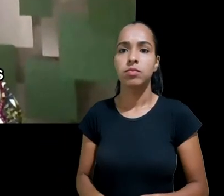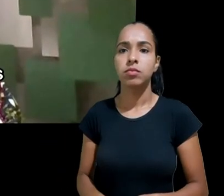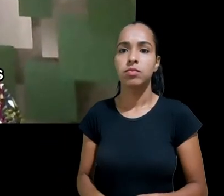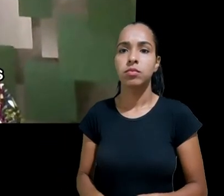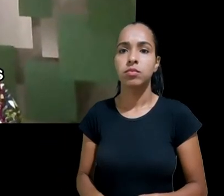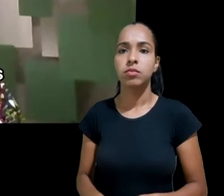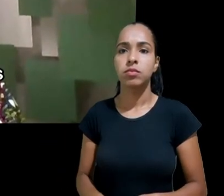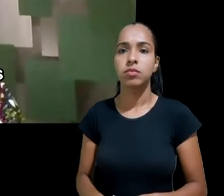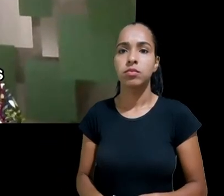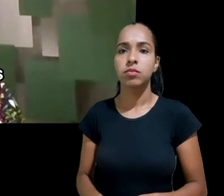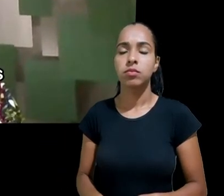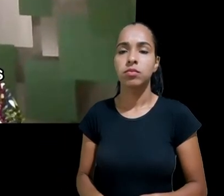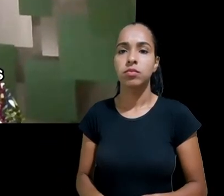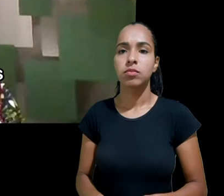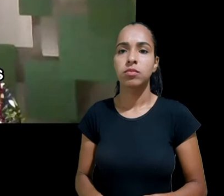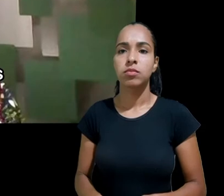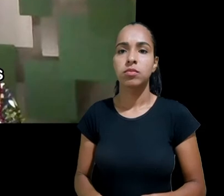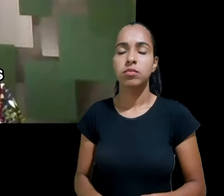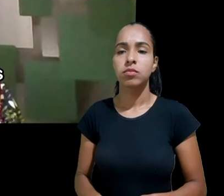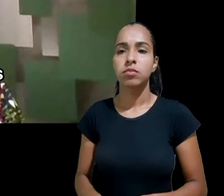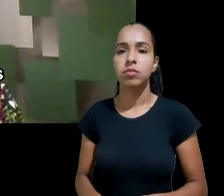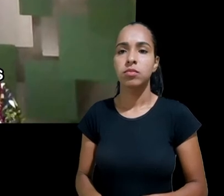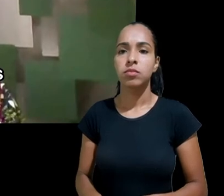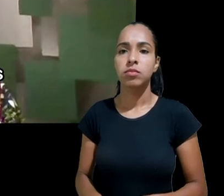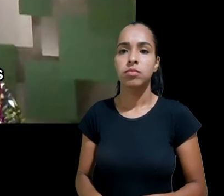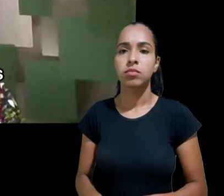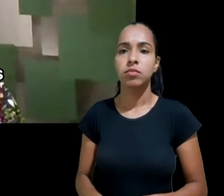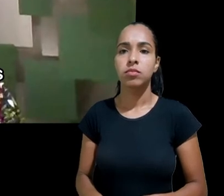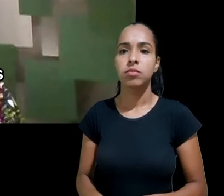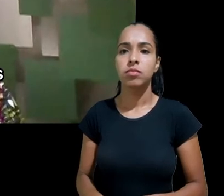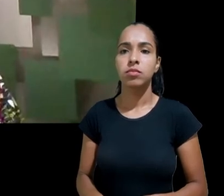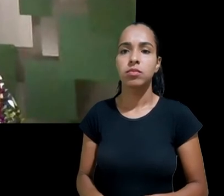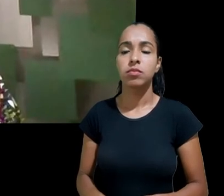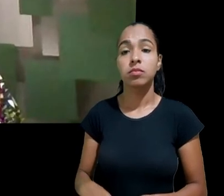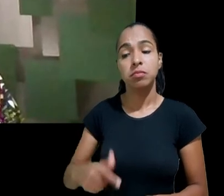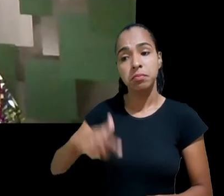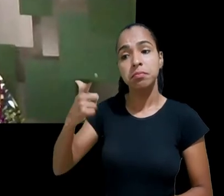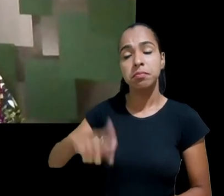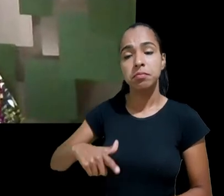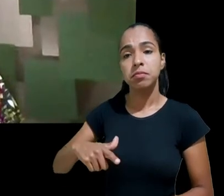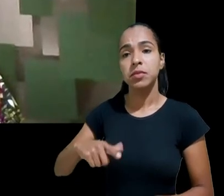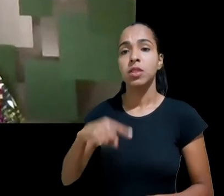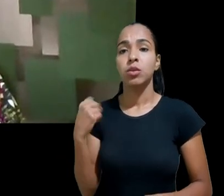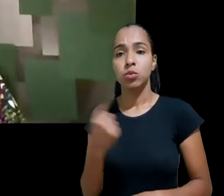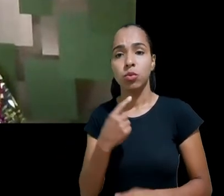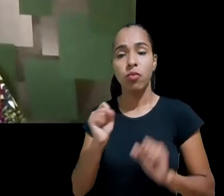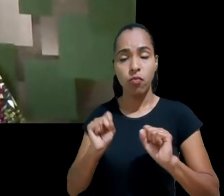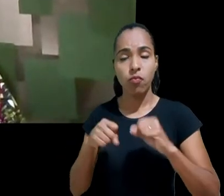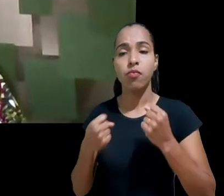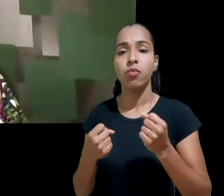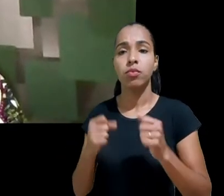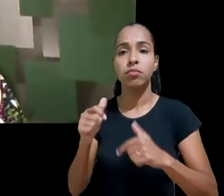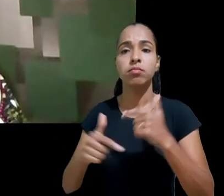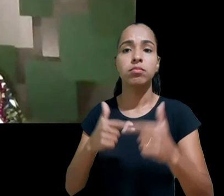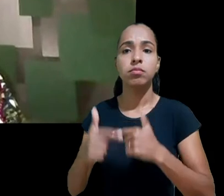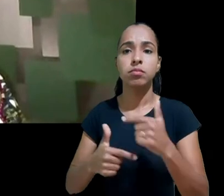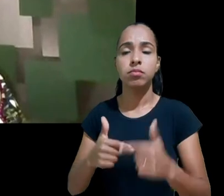outra intervenção que fazemos diretamente com jovens é o programa chamado Africa Digital Leaders